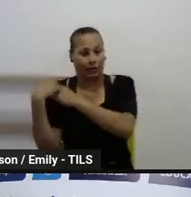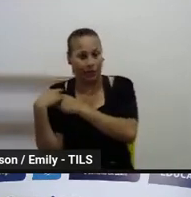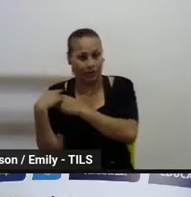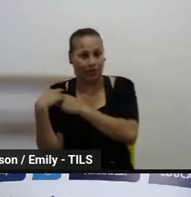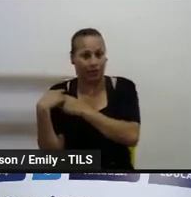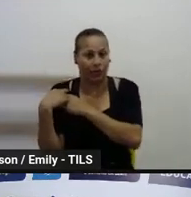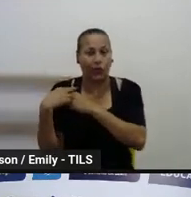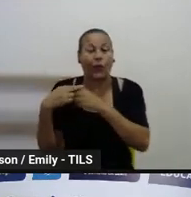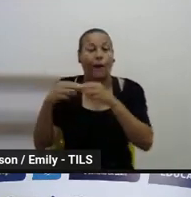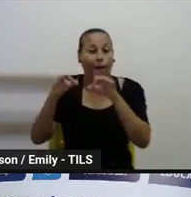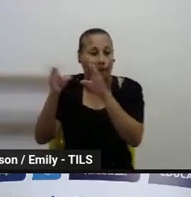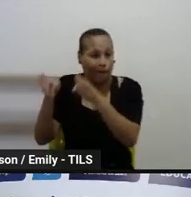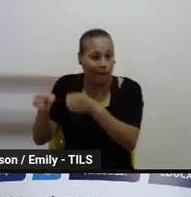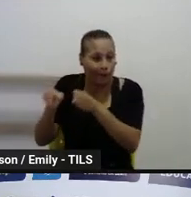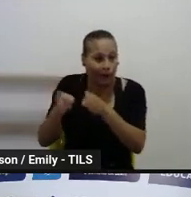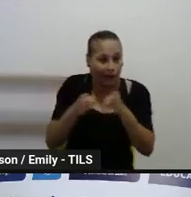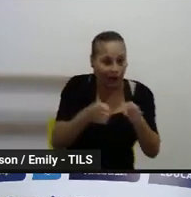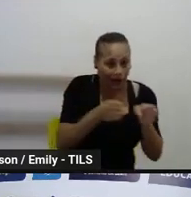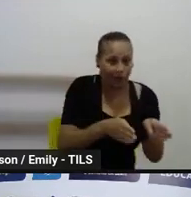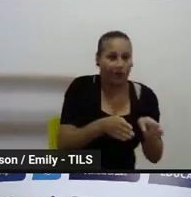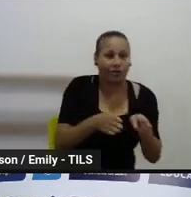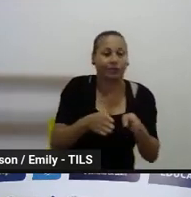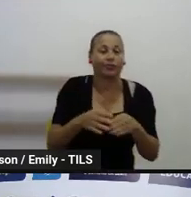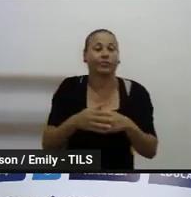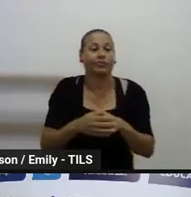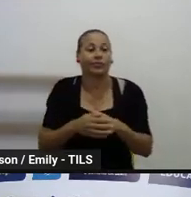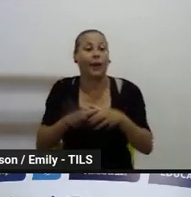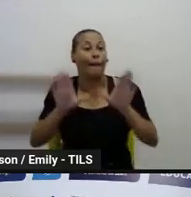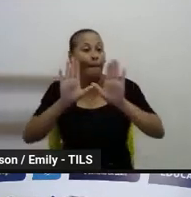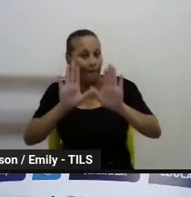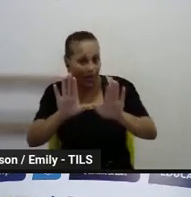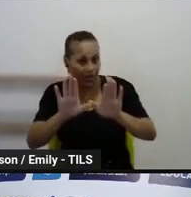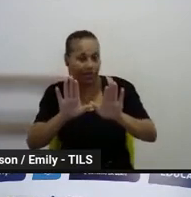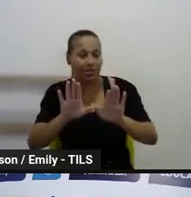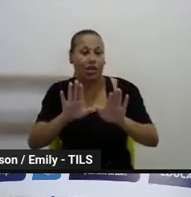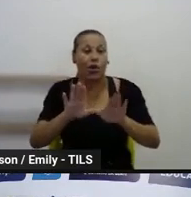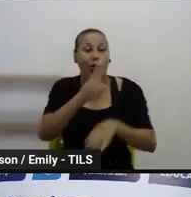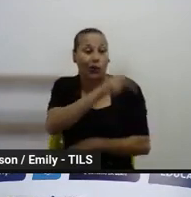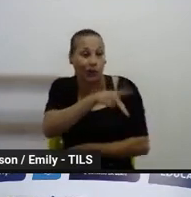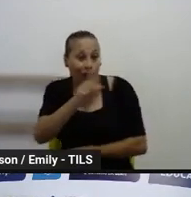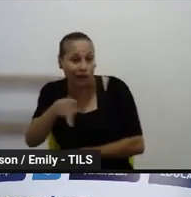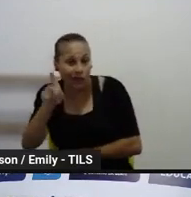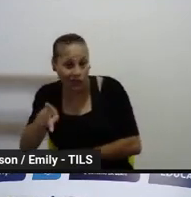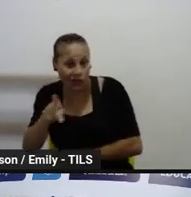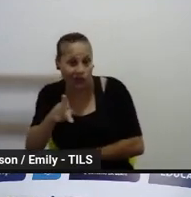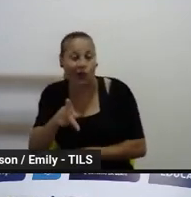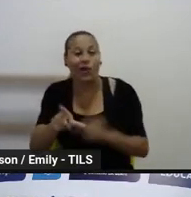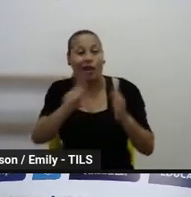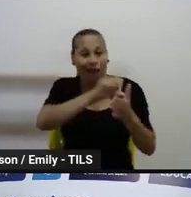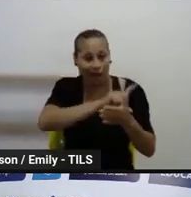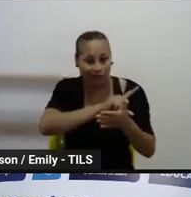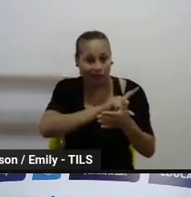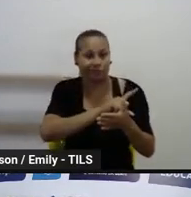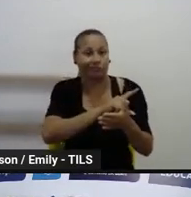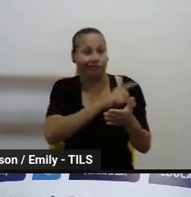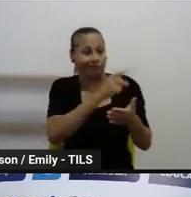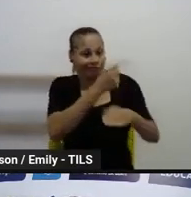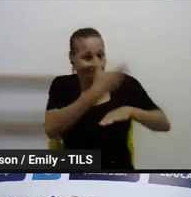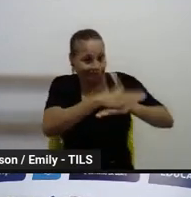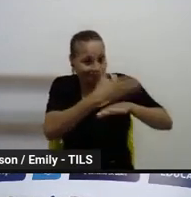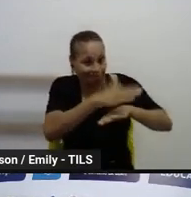programa. É claro que não inviabiliza as diagnósticas que os professores fazem, a gente sabe que toda a rede já